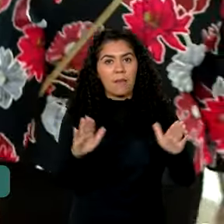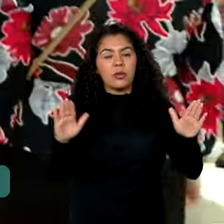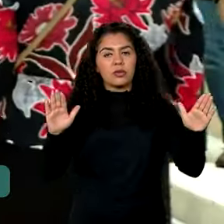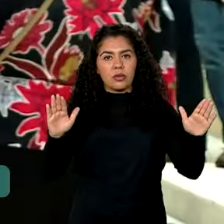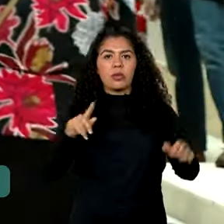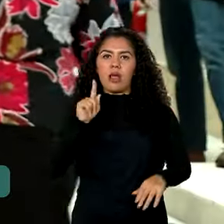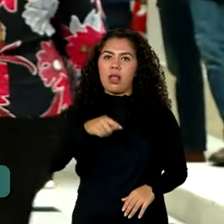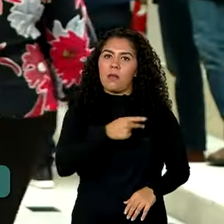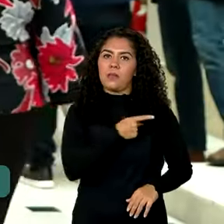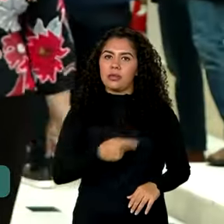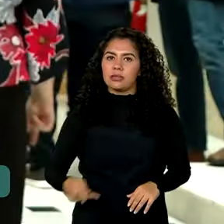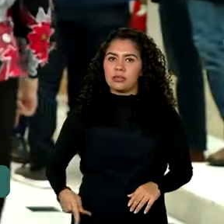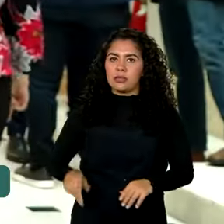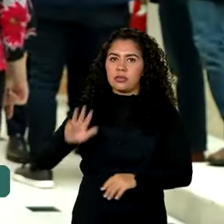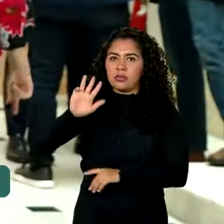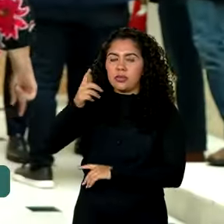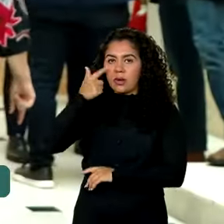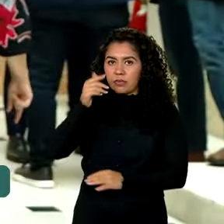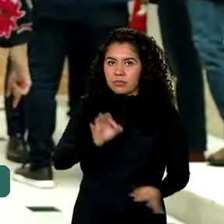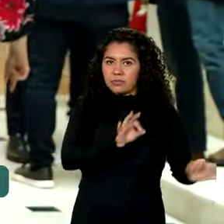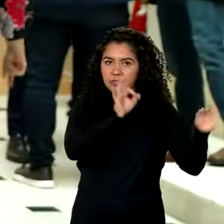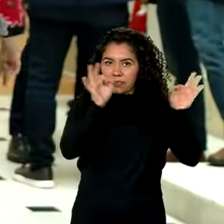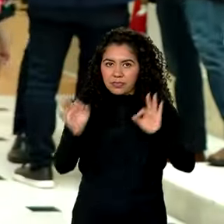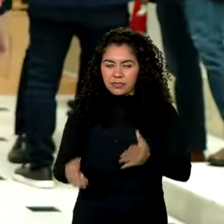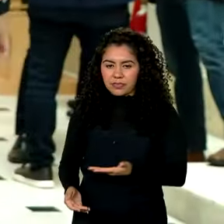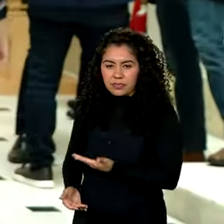foi o presidente Lula. Vamos ver.